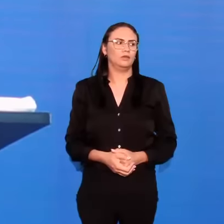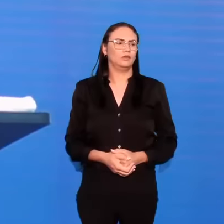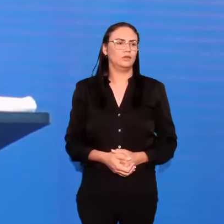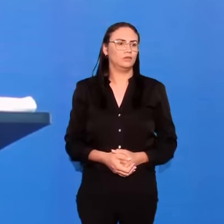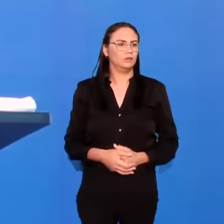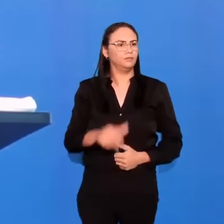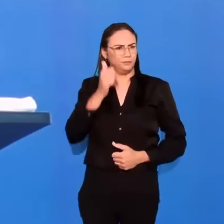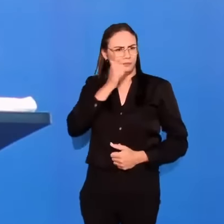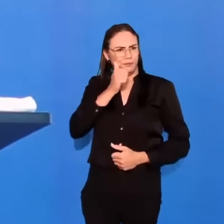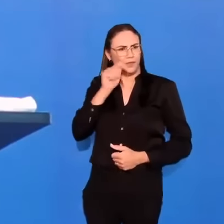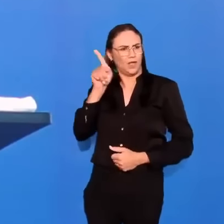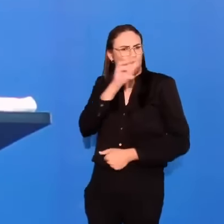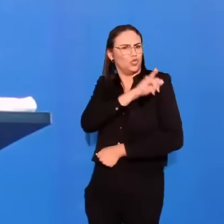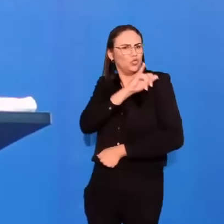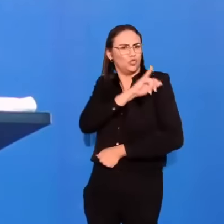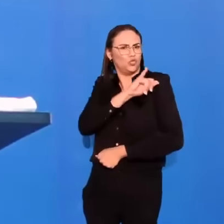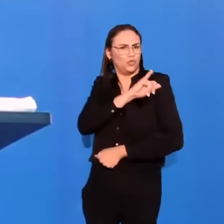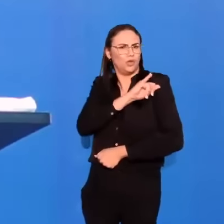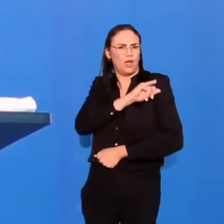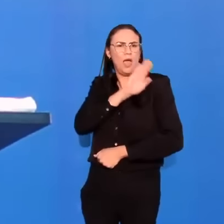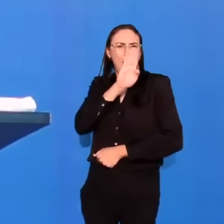Belfor Roxo.